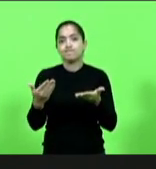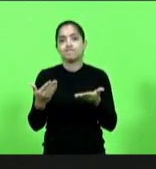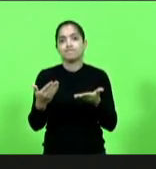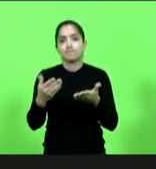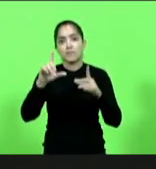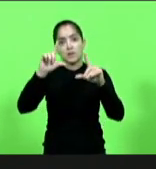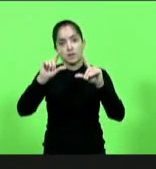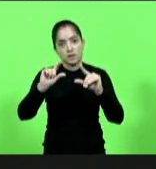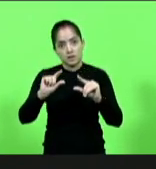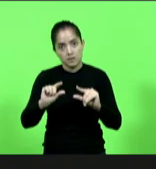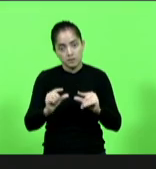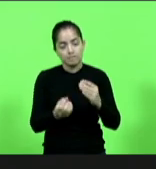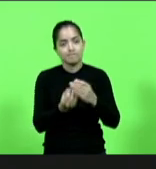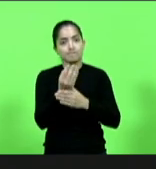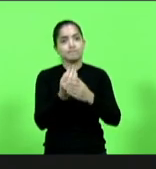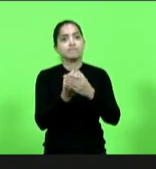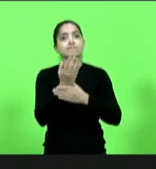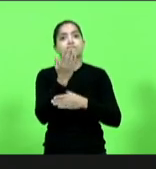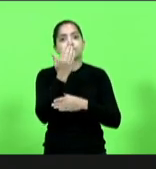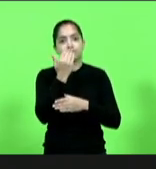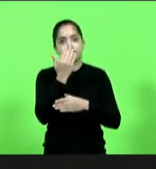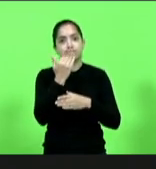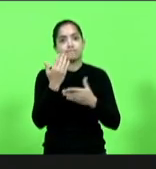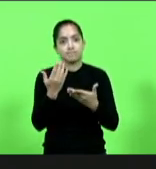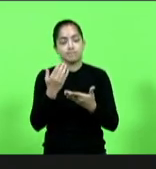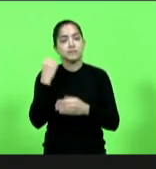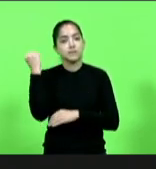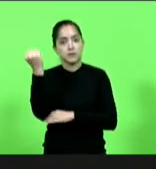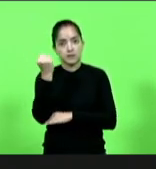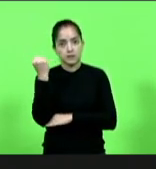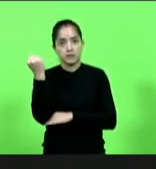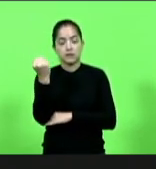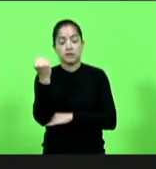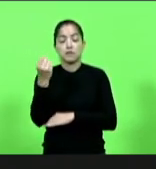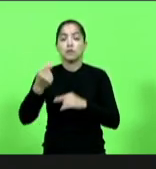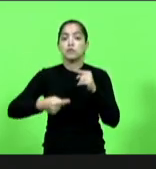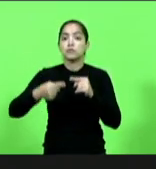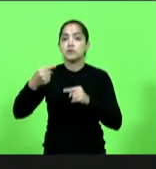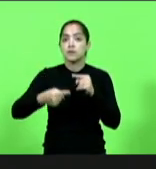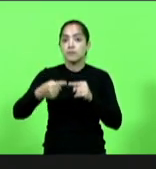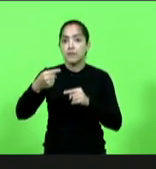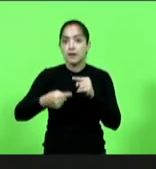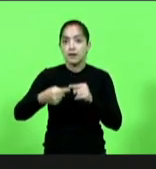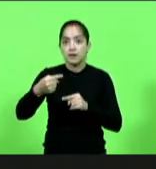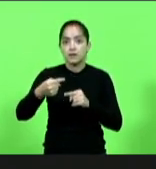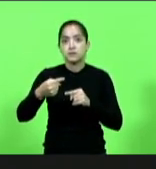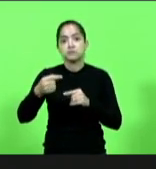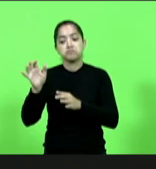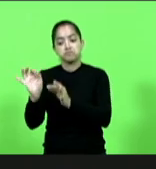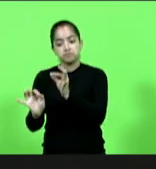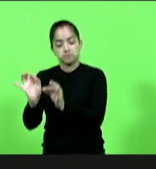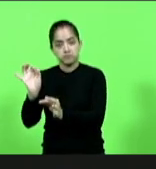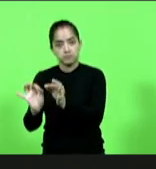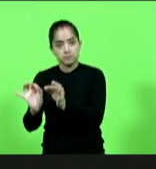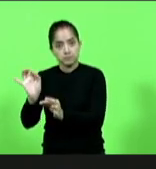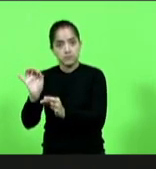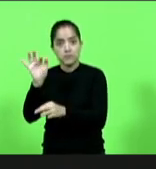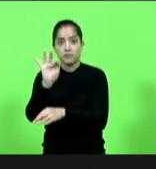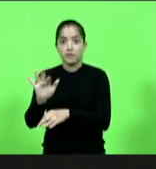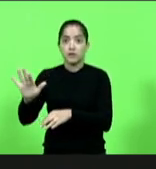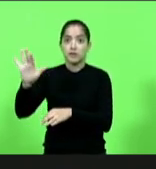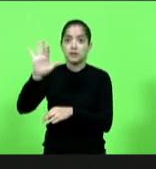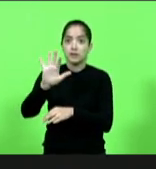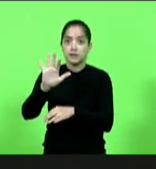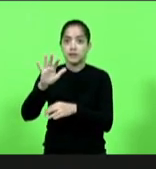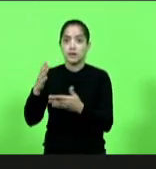redução na produção de alimentos também. Então, vejam como é grave. O debate pode ser, se dá na esfera jurídica, federal afastado da